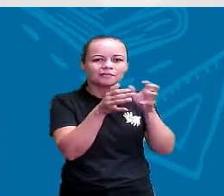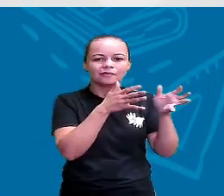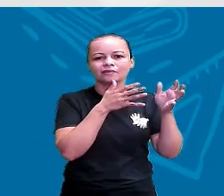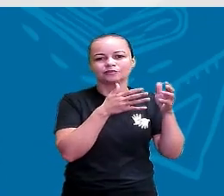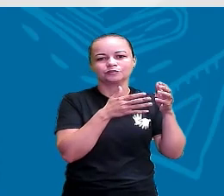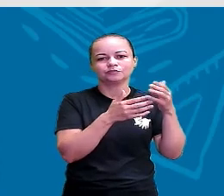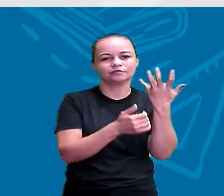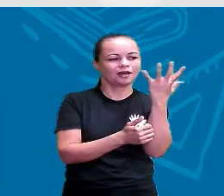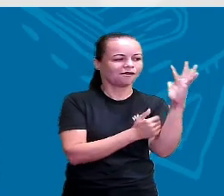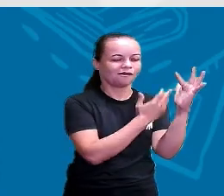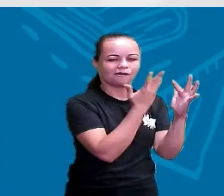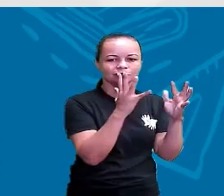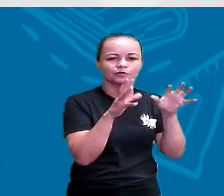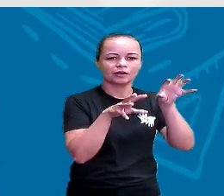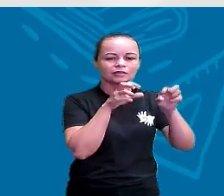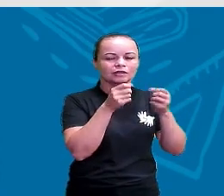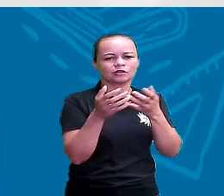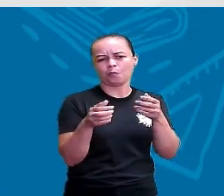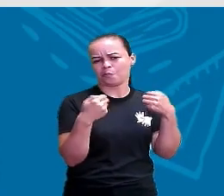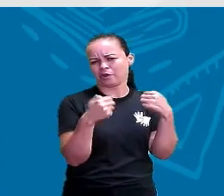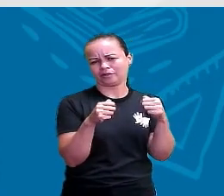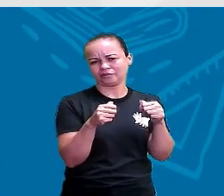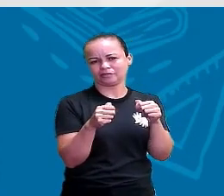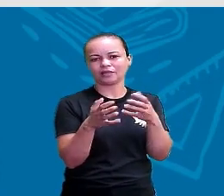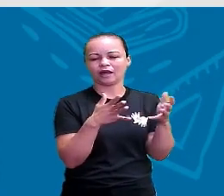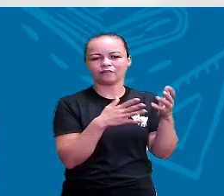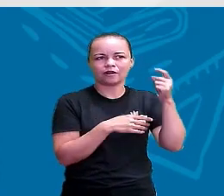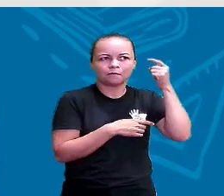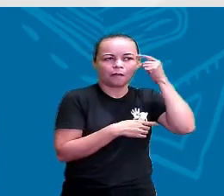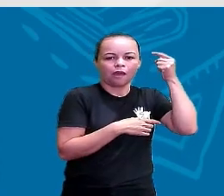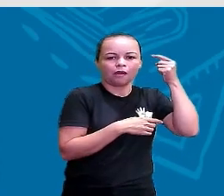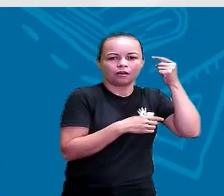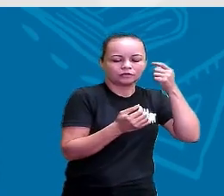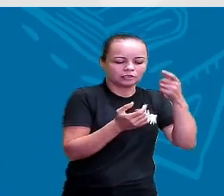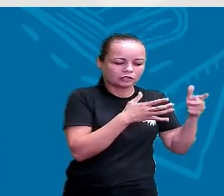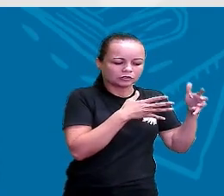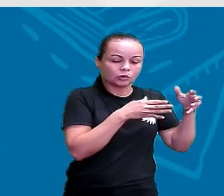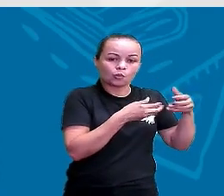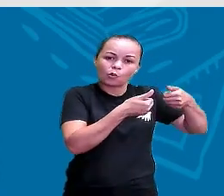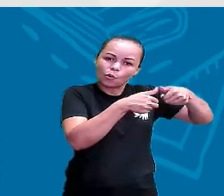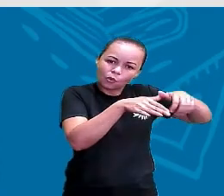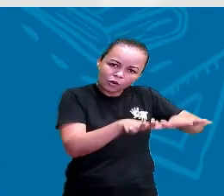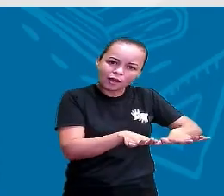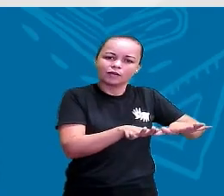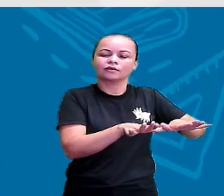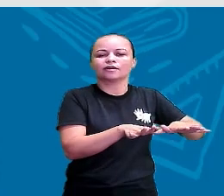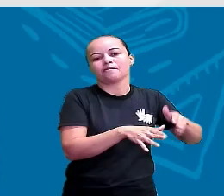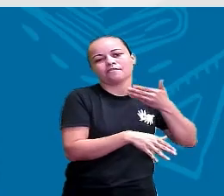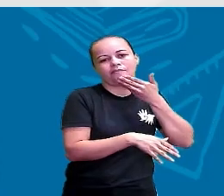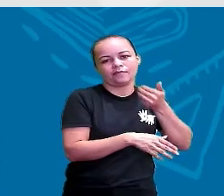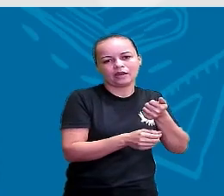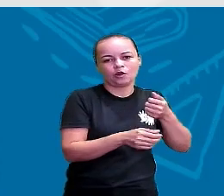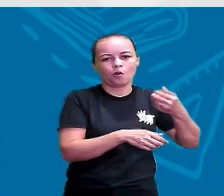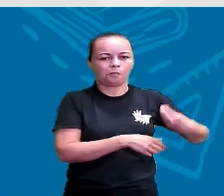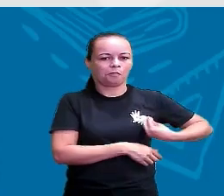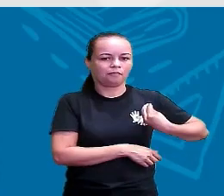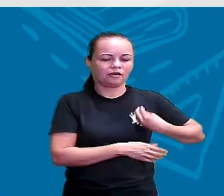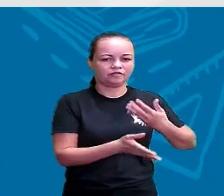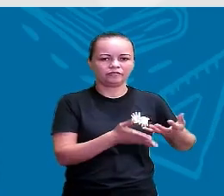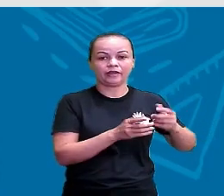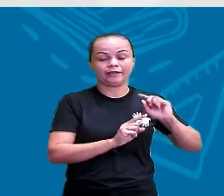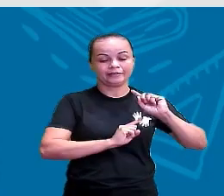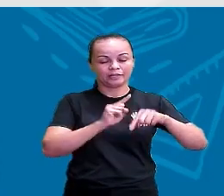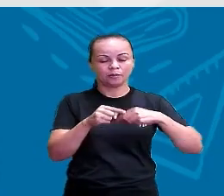precisavam migrar tanto de um lugar para o outro. E aí, surgiram as primeiras aldeias e